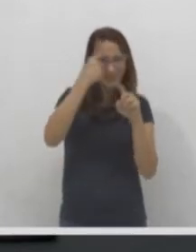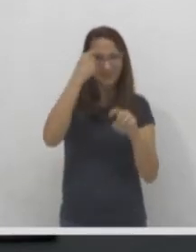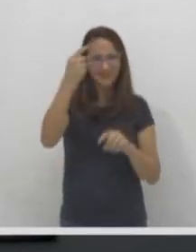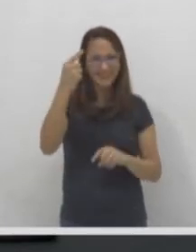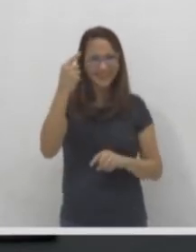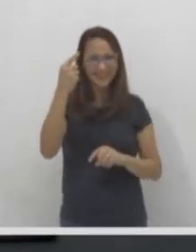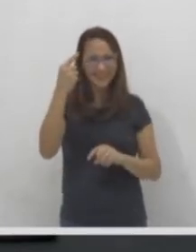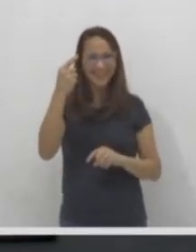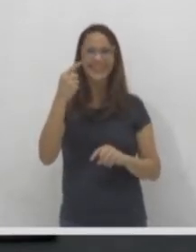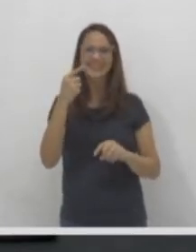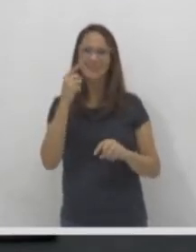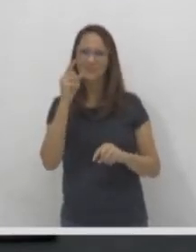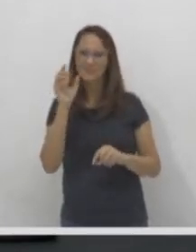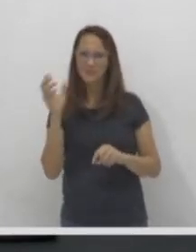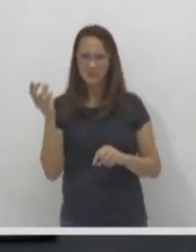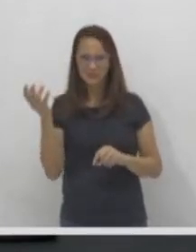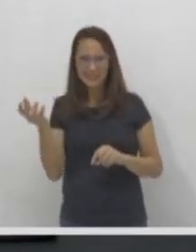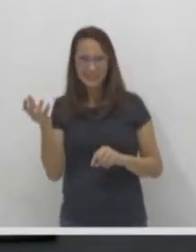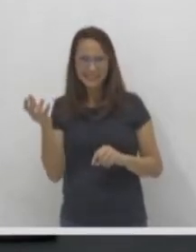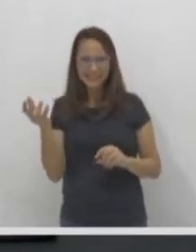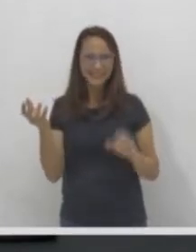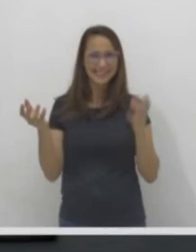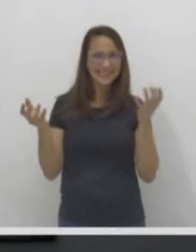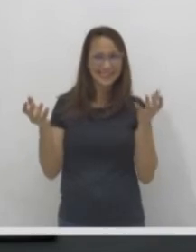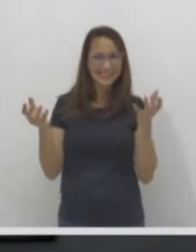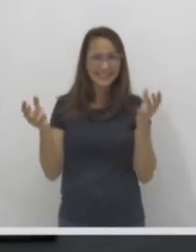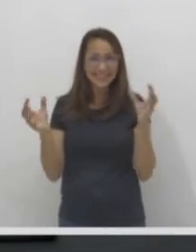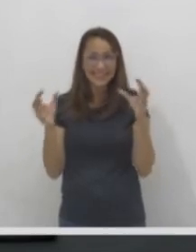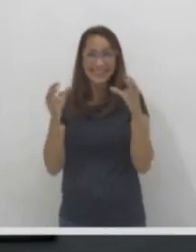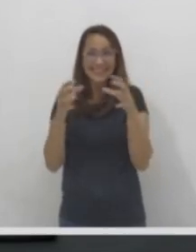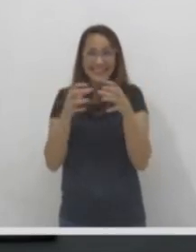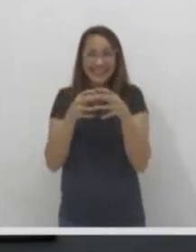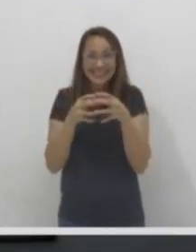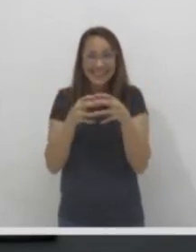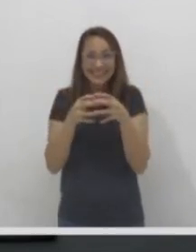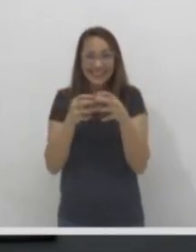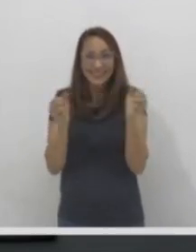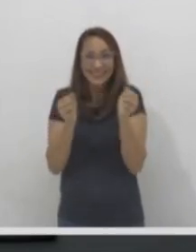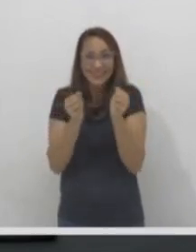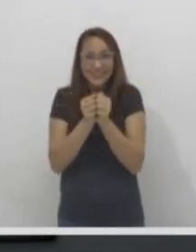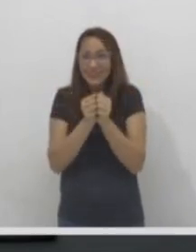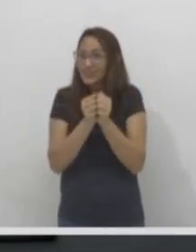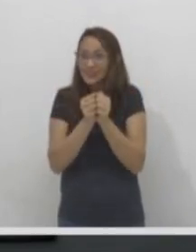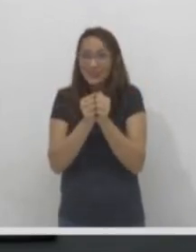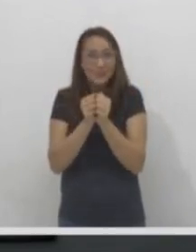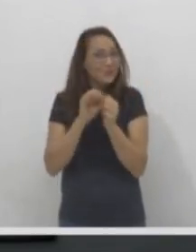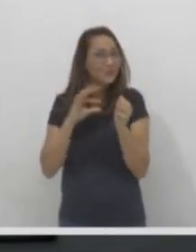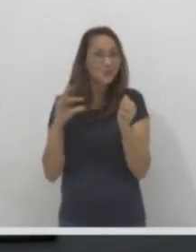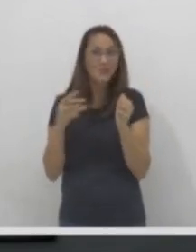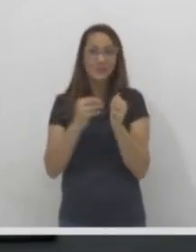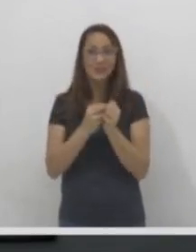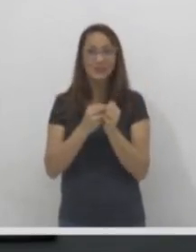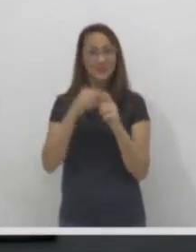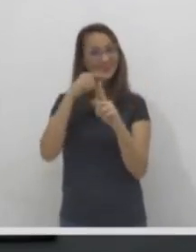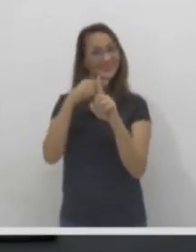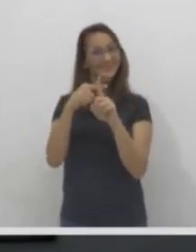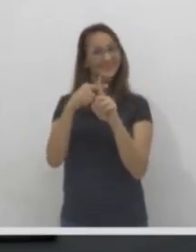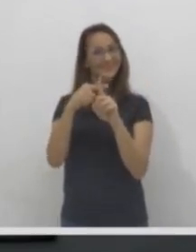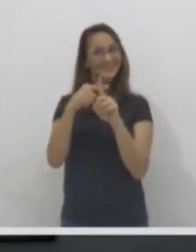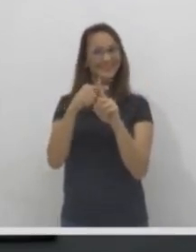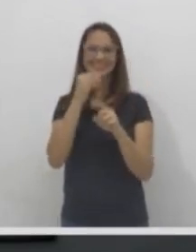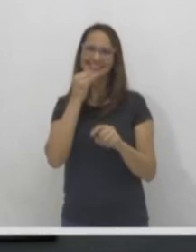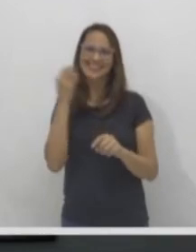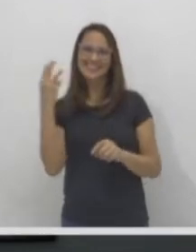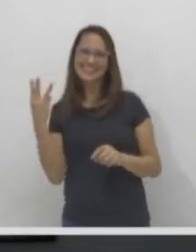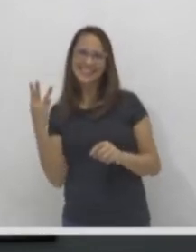Que era você pegar tudo que tinha aqui e aqui e juntar tudo. Conquinha de mais, você junta tudo. Tem três.